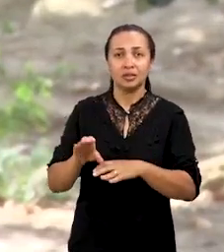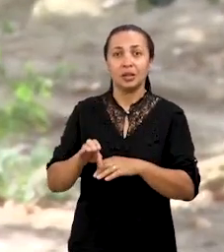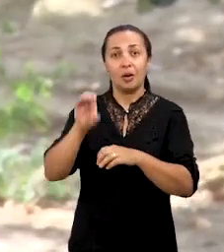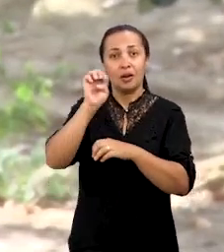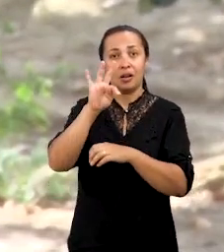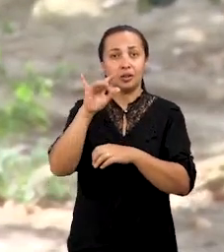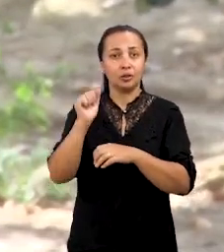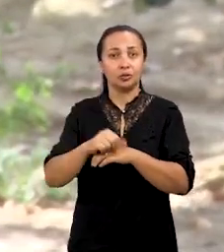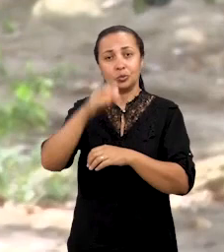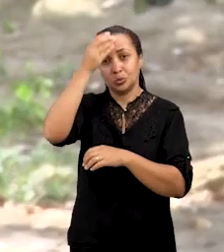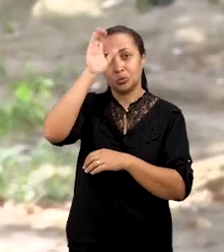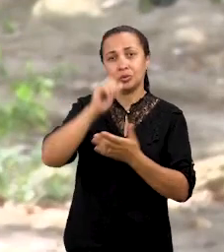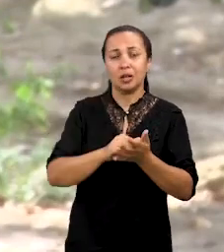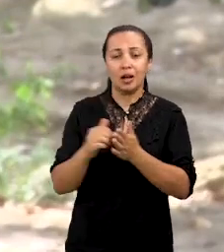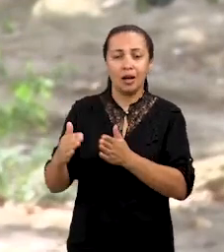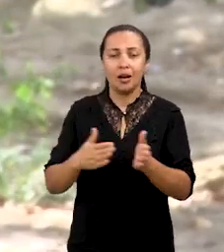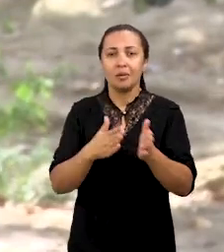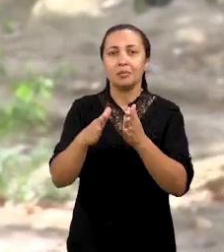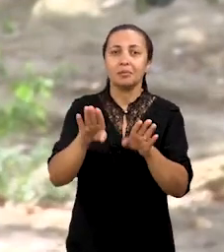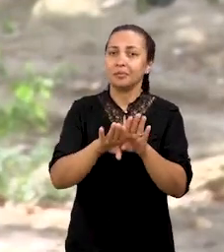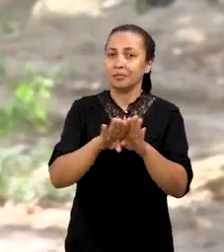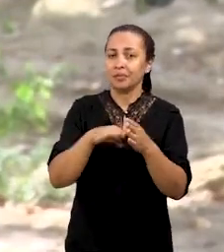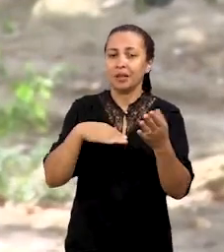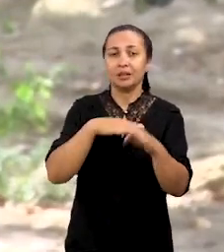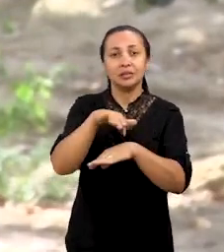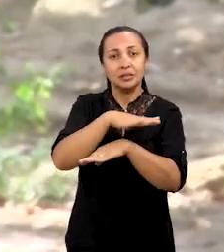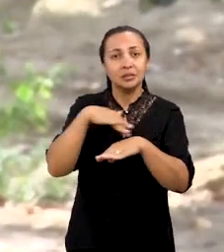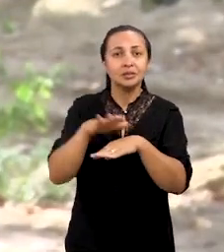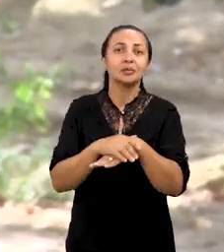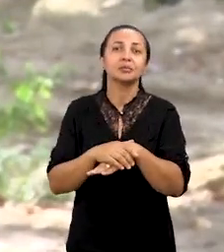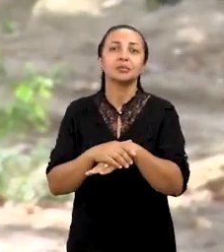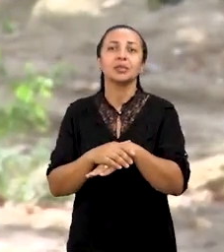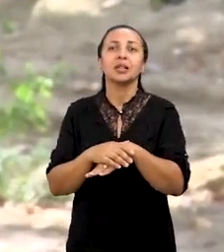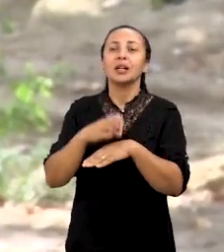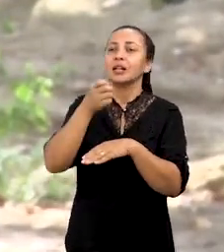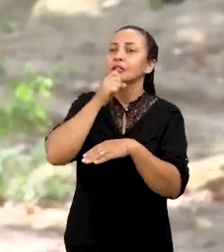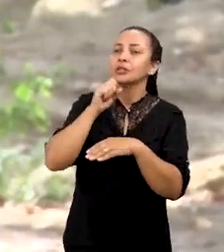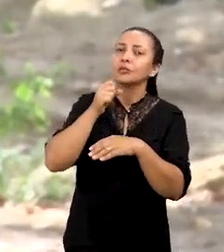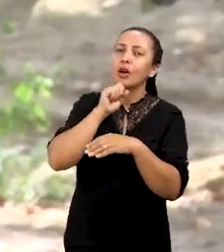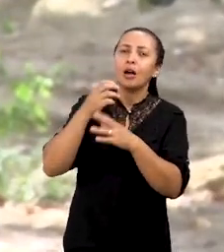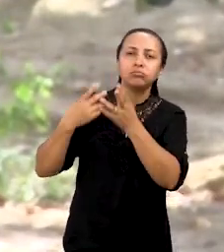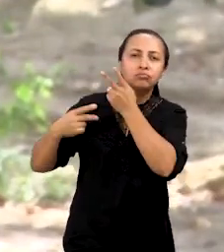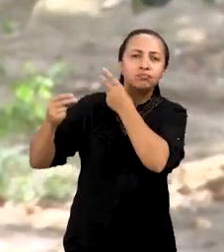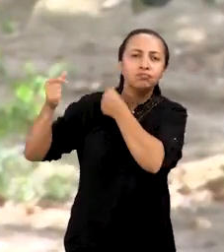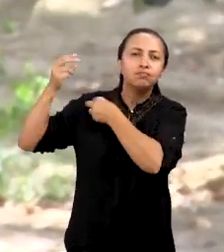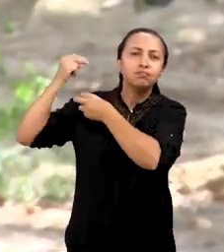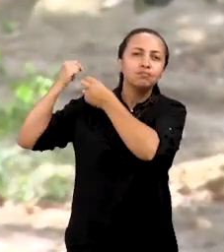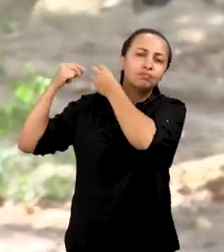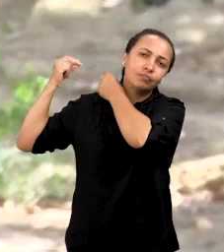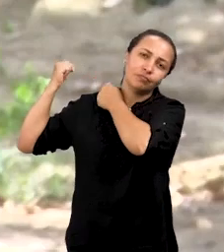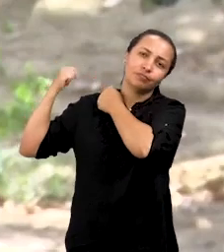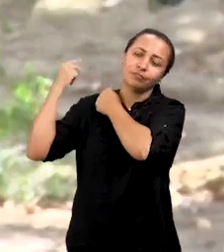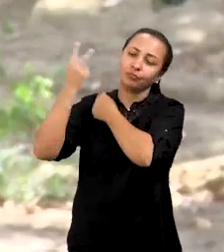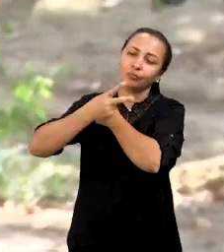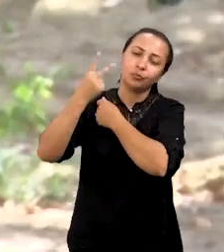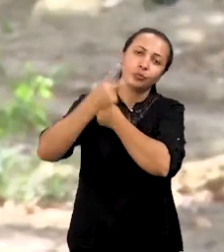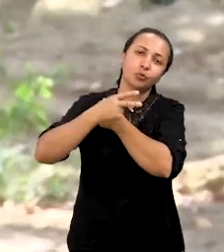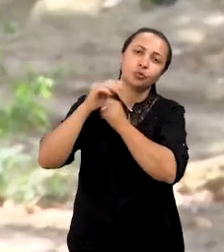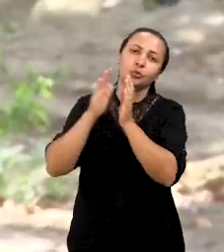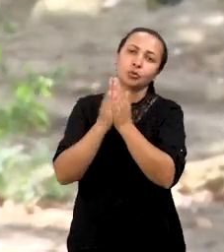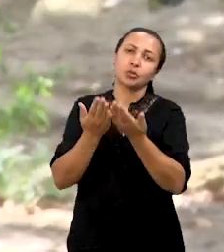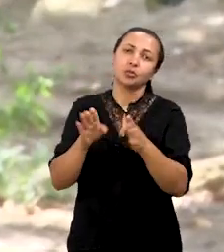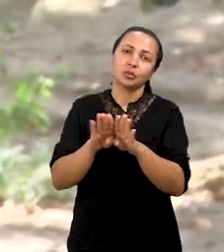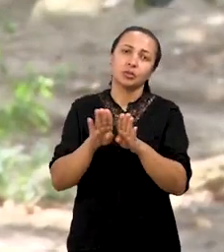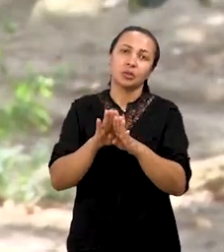-cultural, caminha em cima da discussão da ancestralidade. Os dois livros, tanto Maquia Bava Vai à